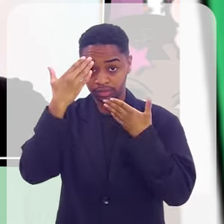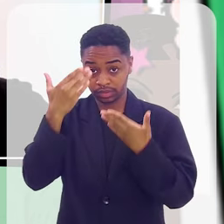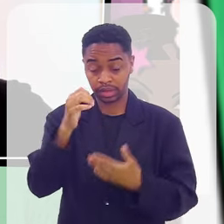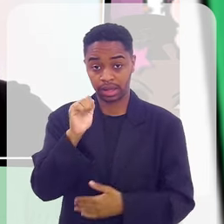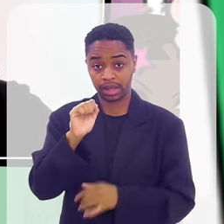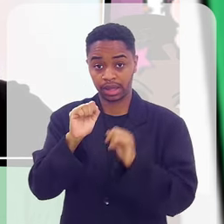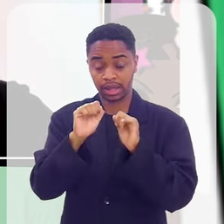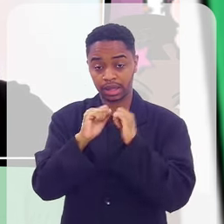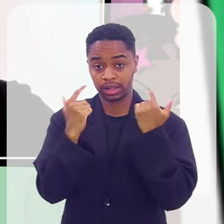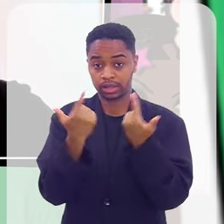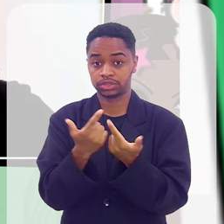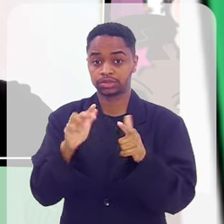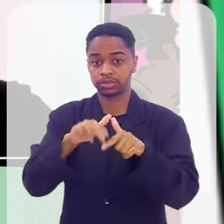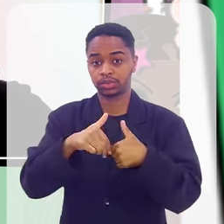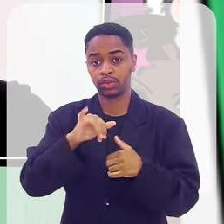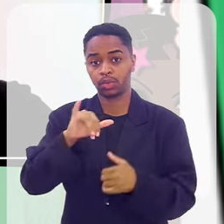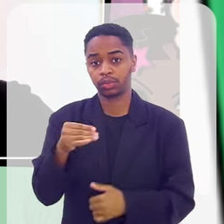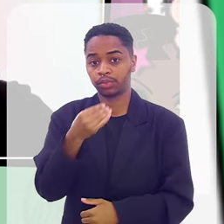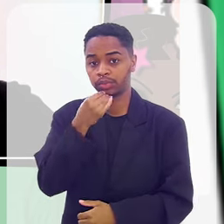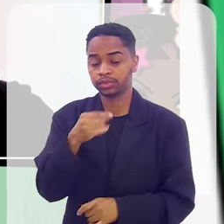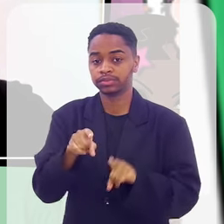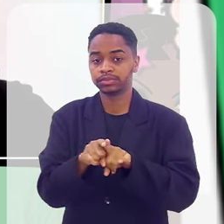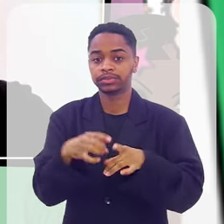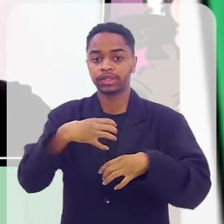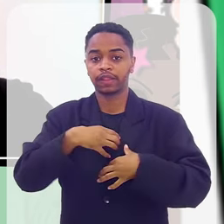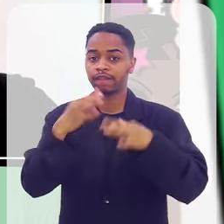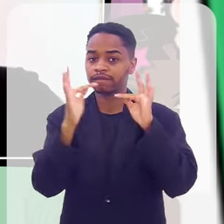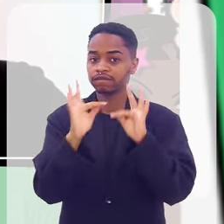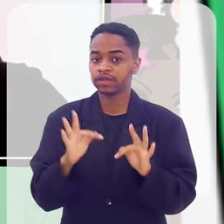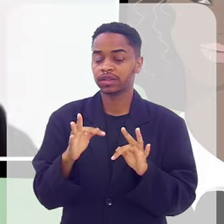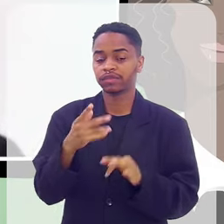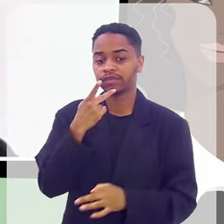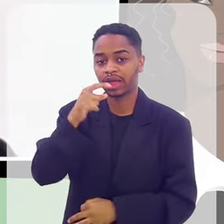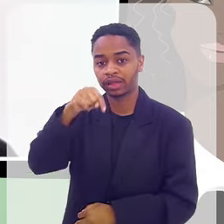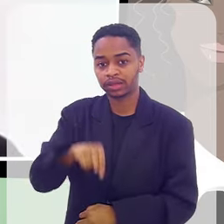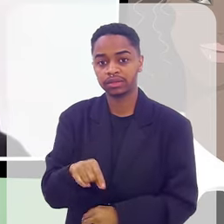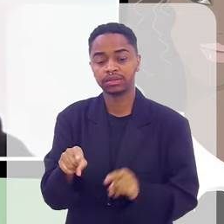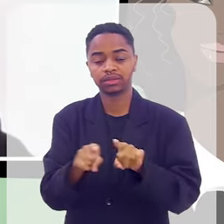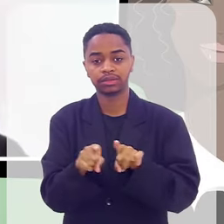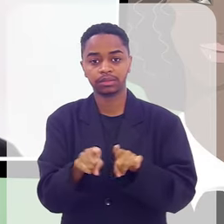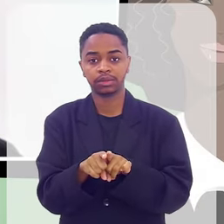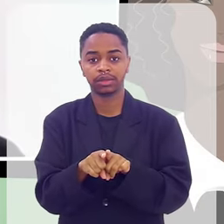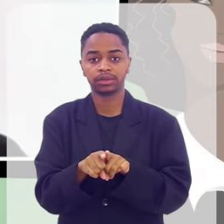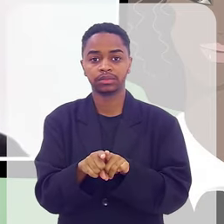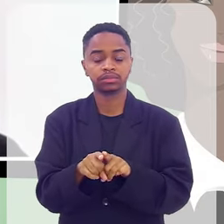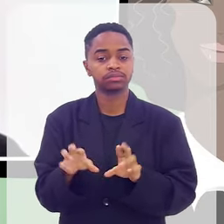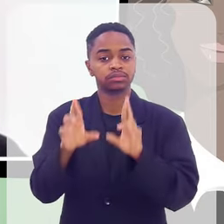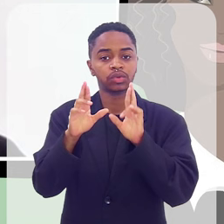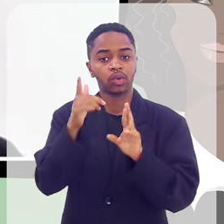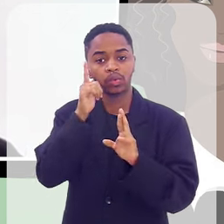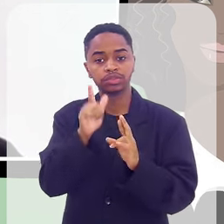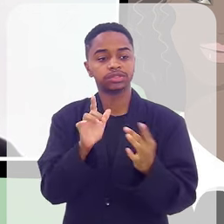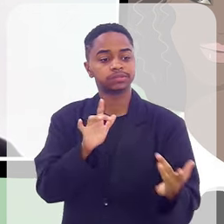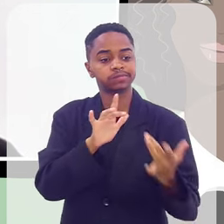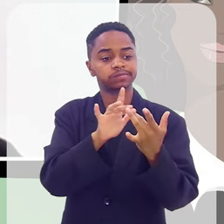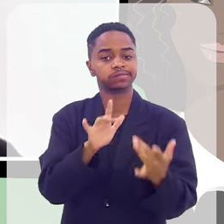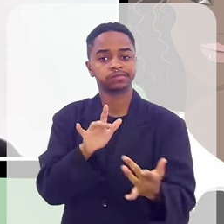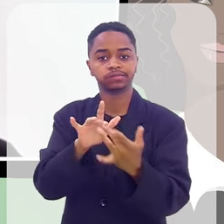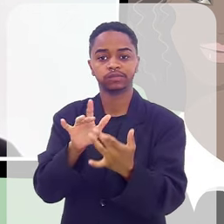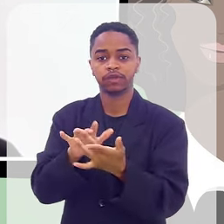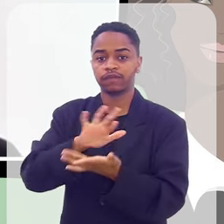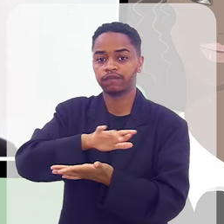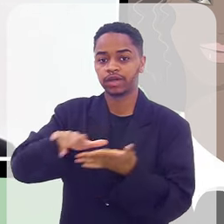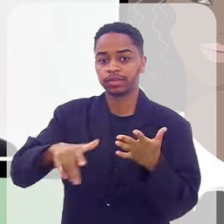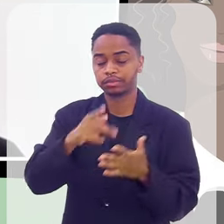imensamente a Lejo por essa oportunidade, eu fico muito feliz de poder estar falando aqui, que isso possa chegar em muitas e muitas pessoas, para